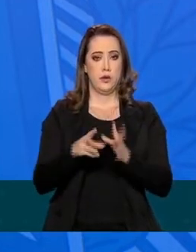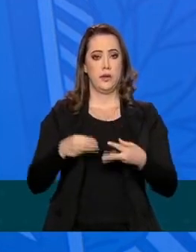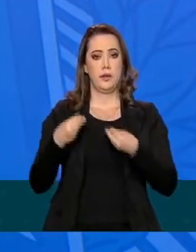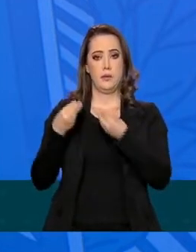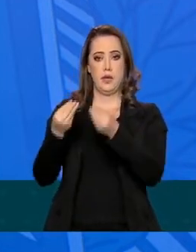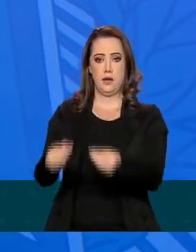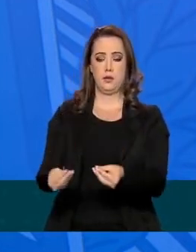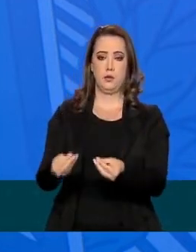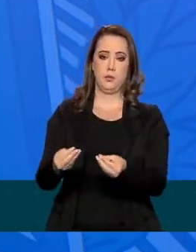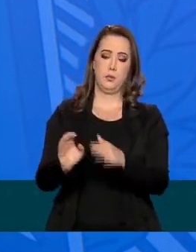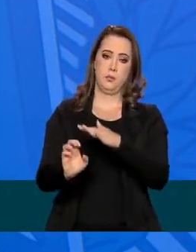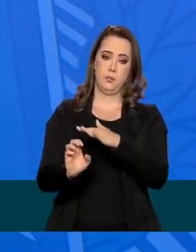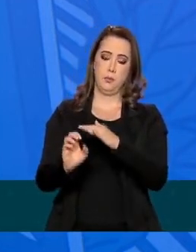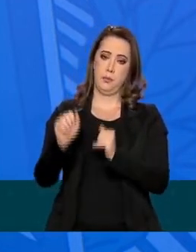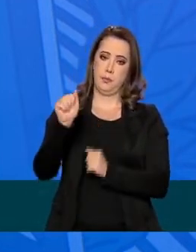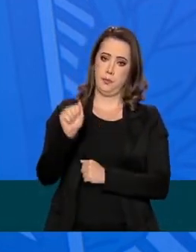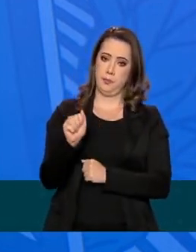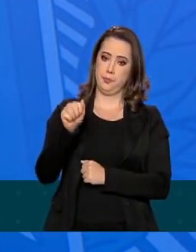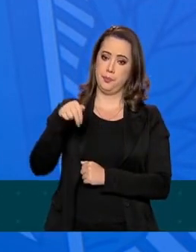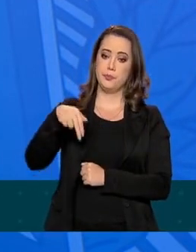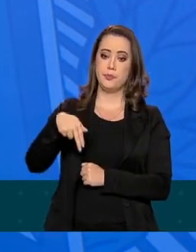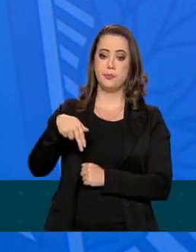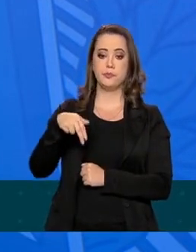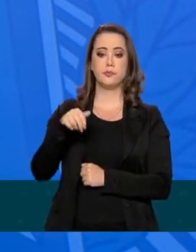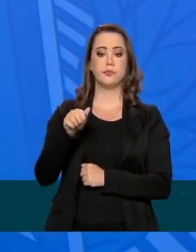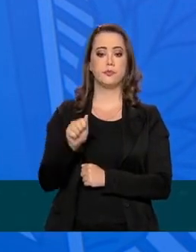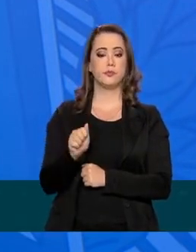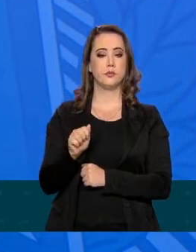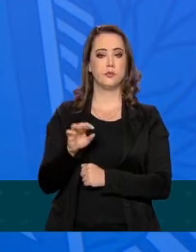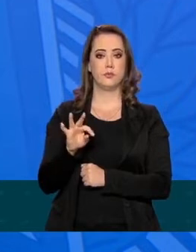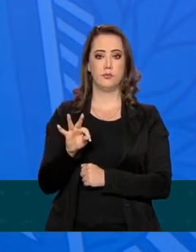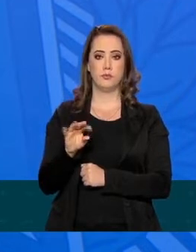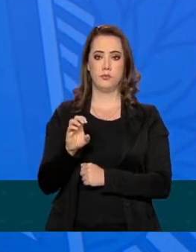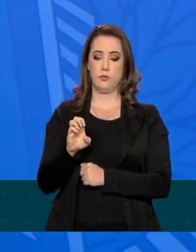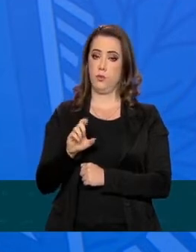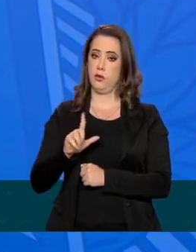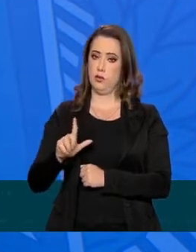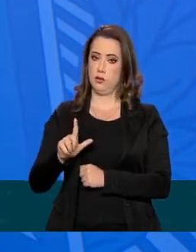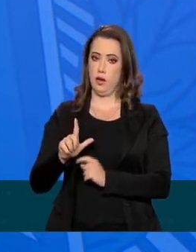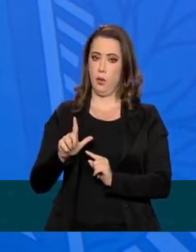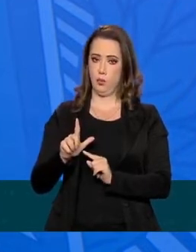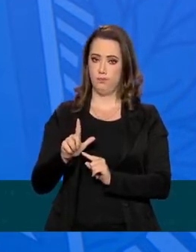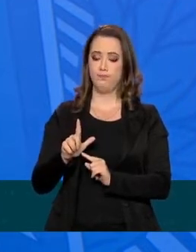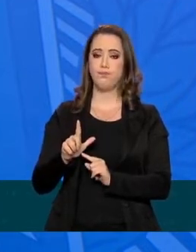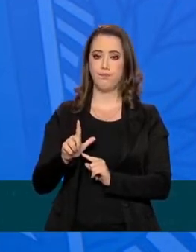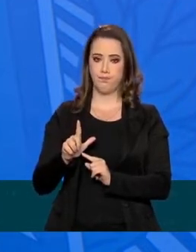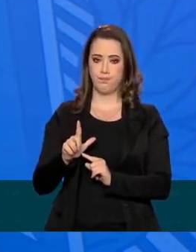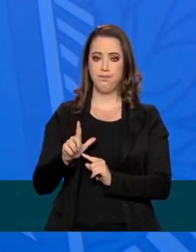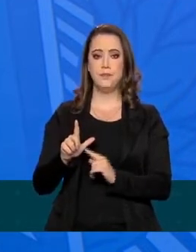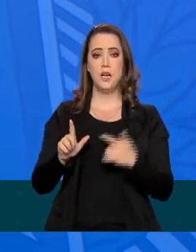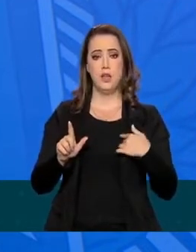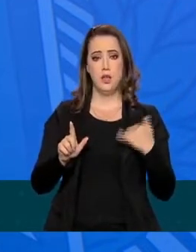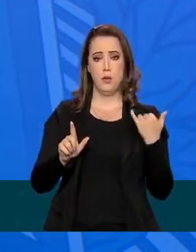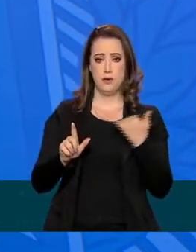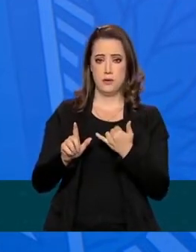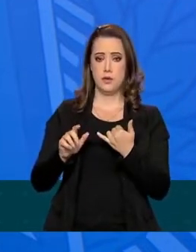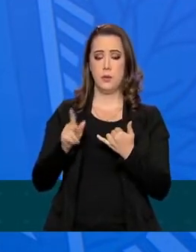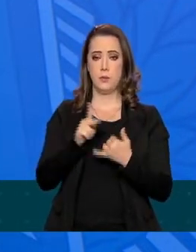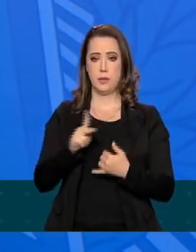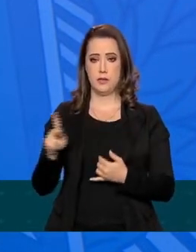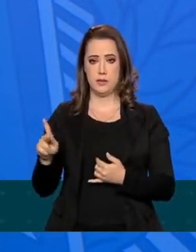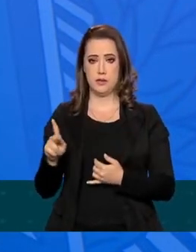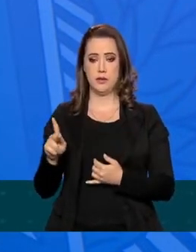Anatel, que eu falei agora com o presidente da Anatel, que ele falou devido à